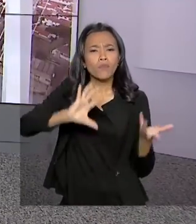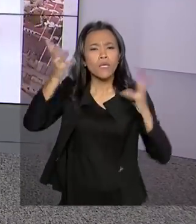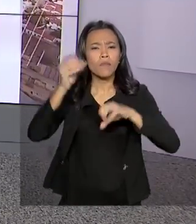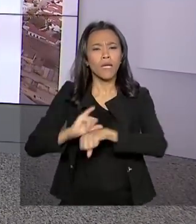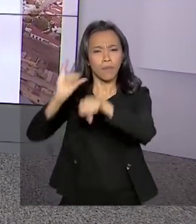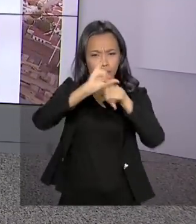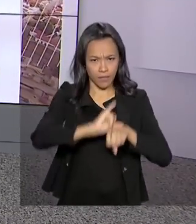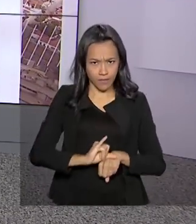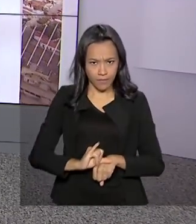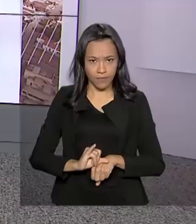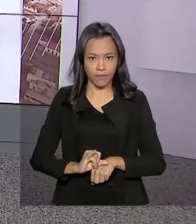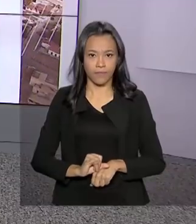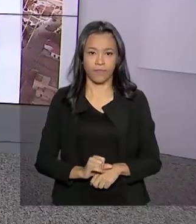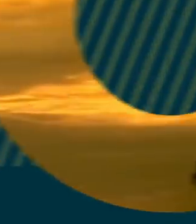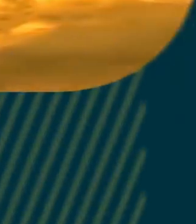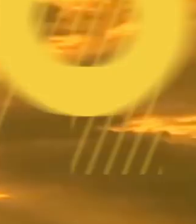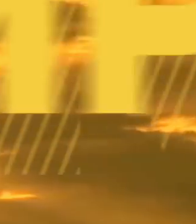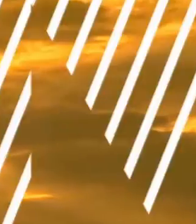em algumas capitais.